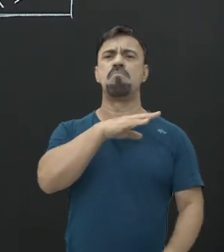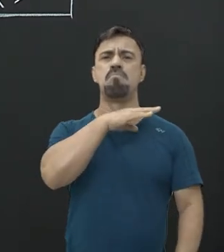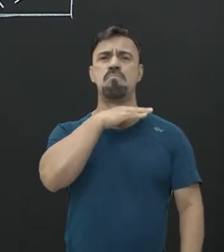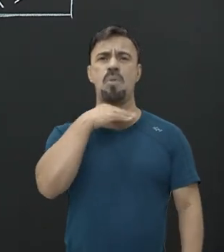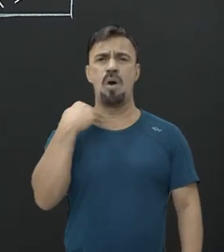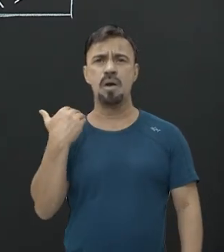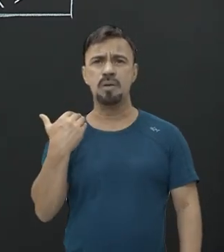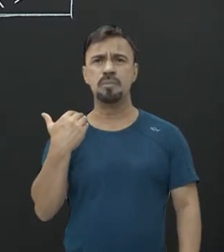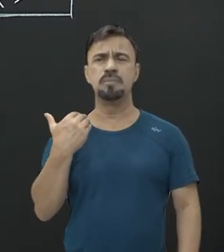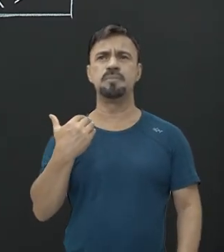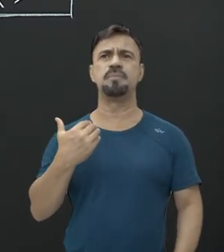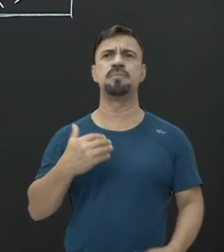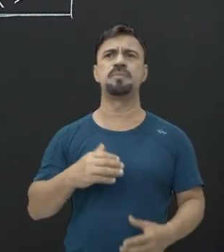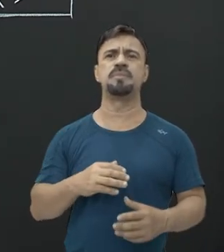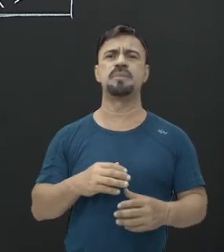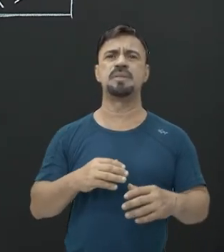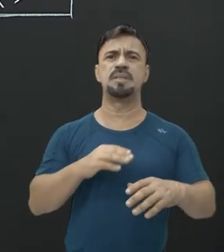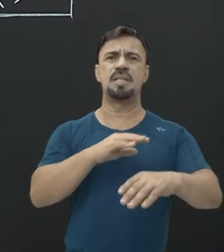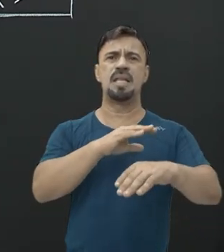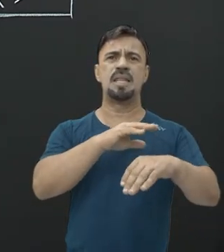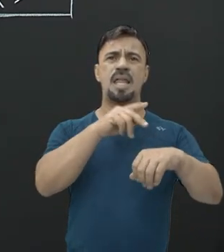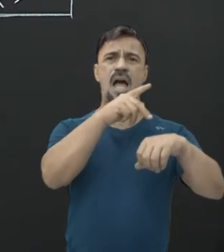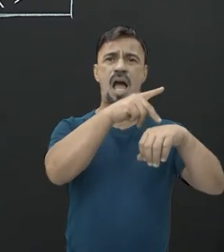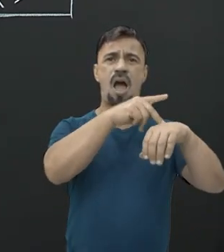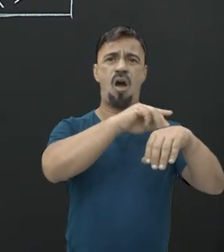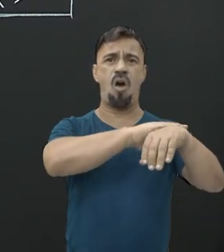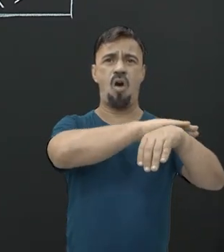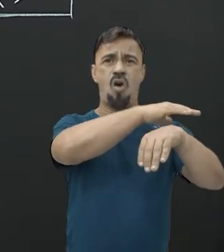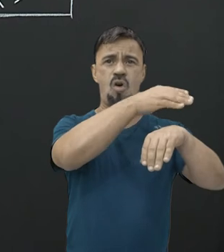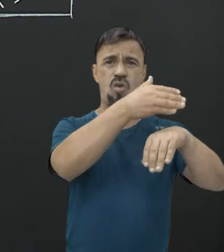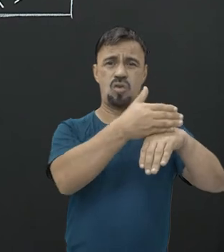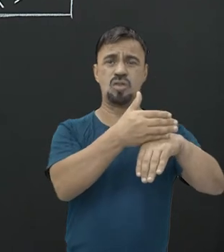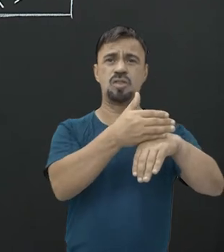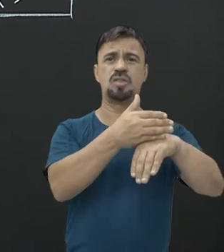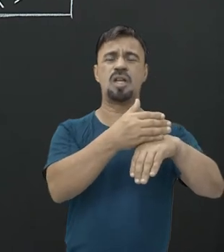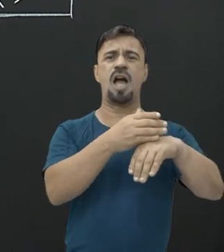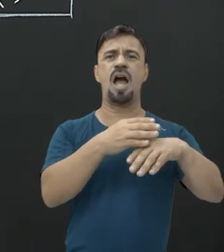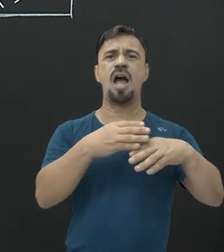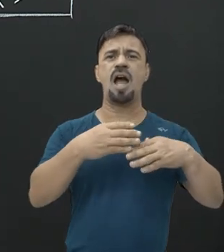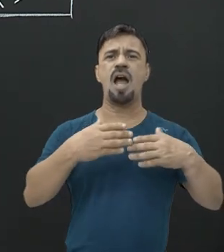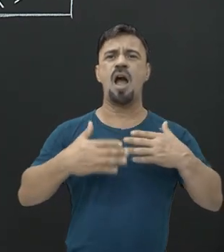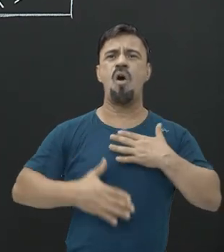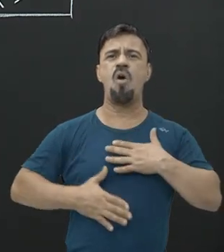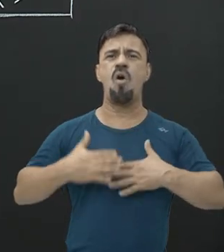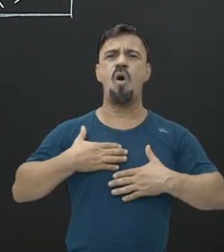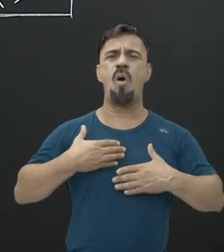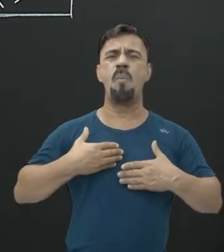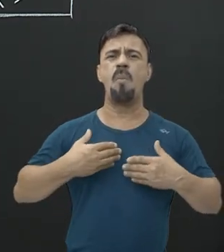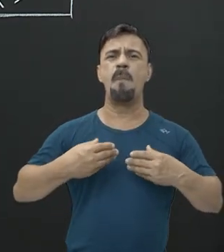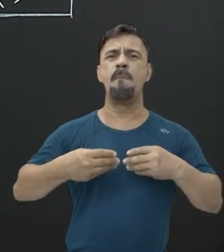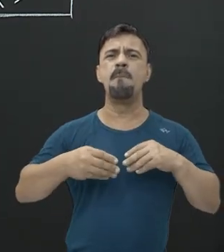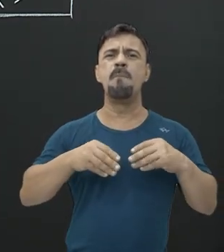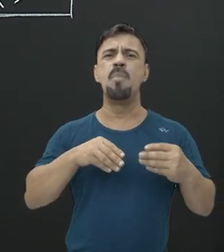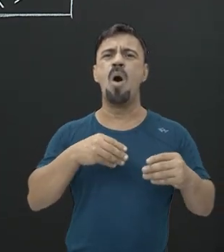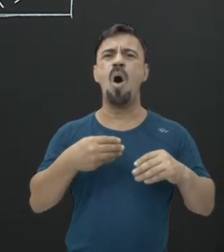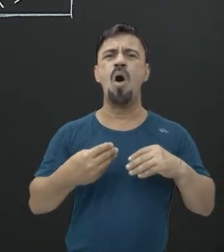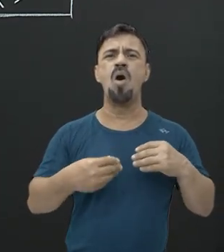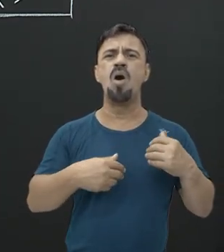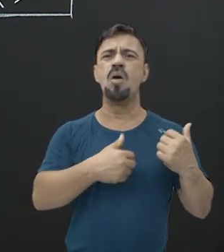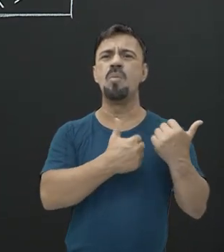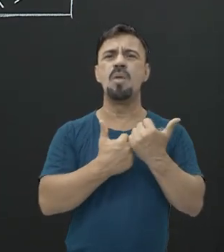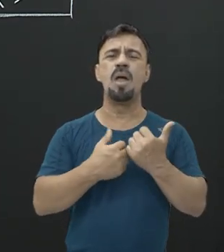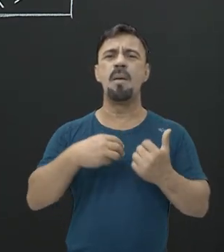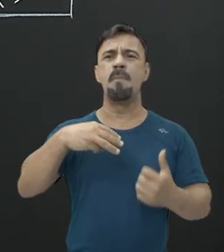está ali prensado entre aquelas rochas. E com o tempo, as partes moles do corpo dele, ela vai sendo substituída por